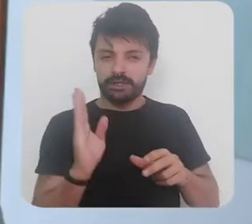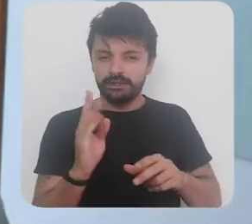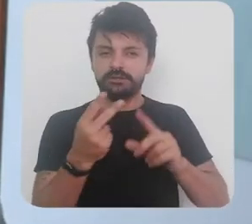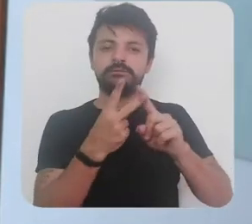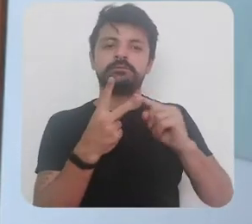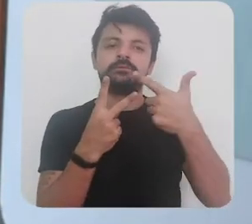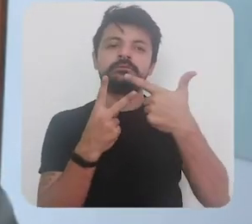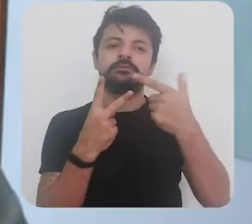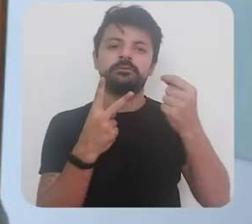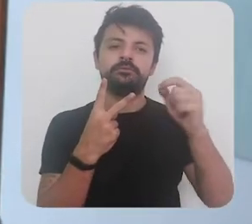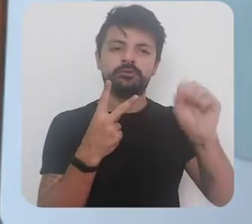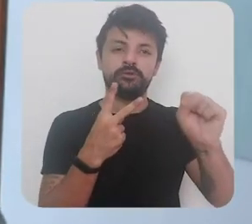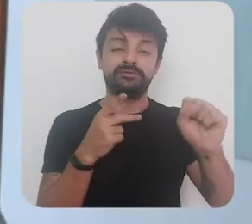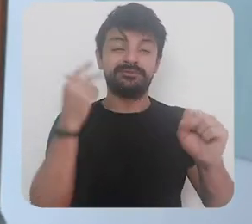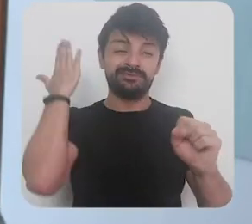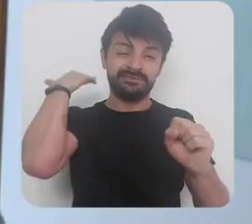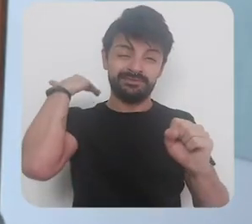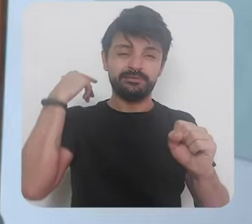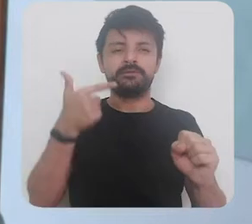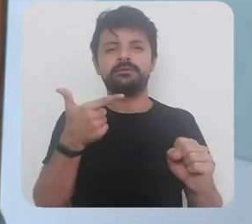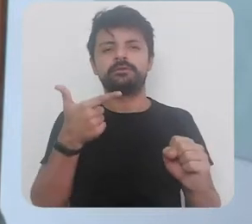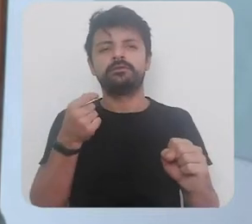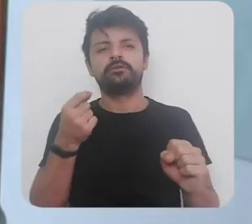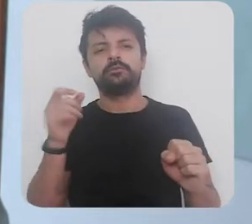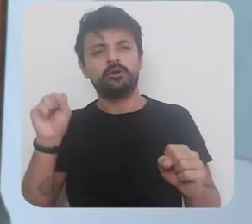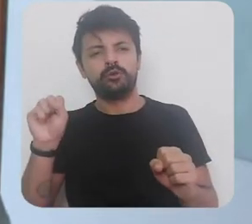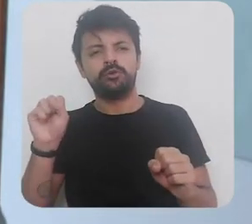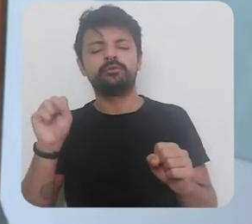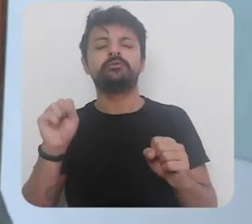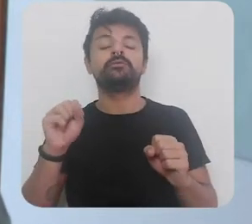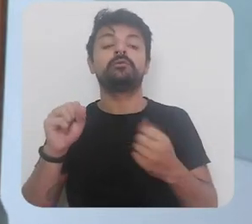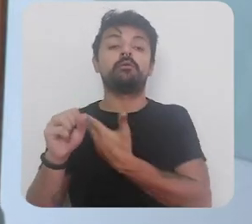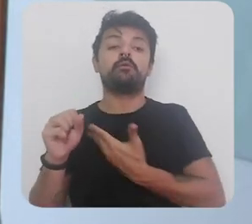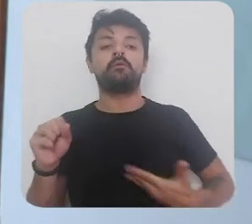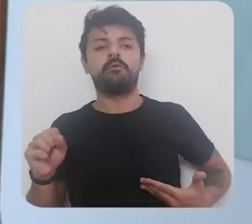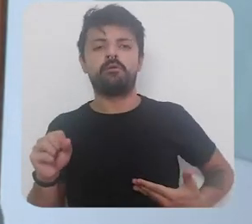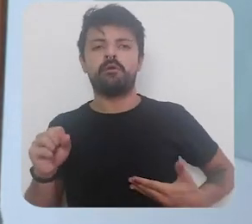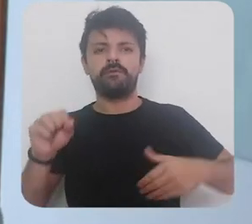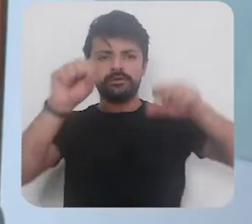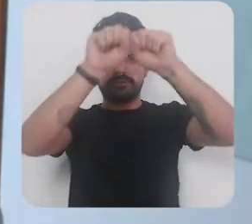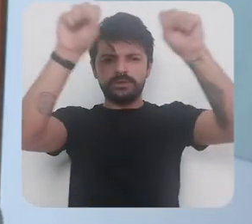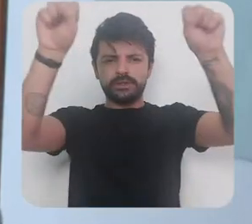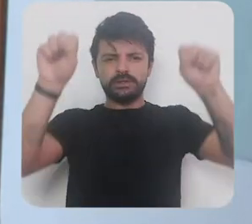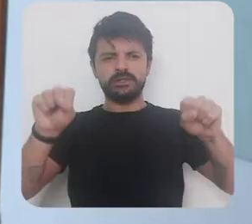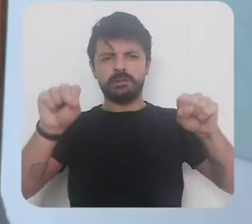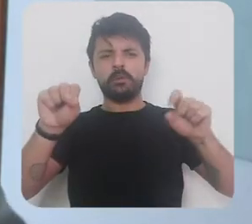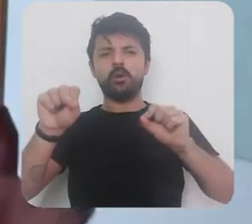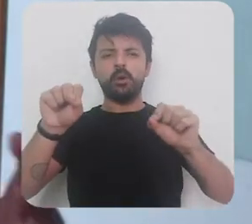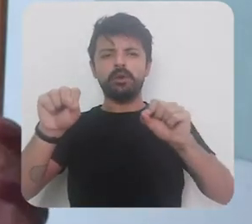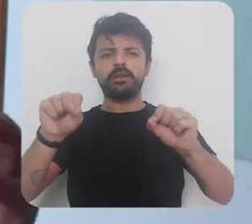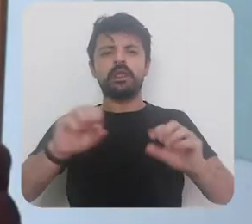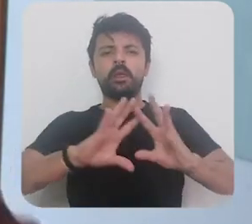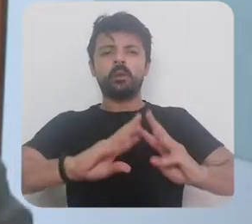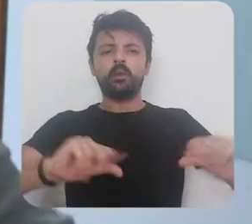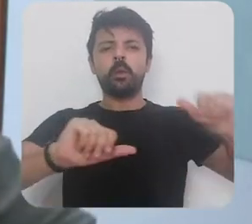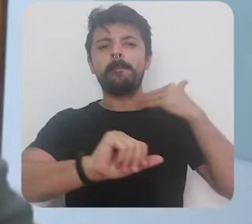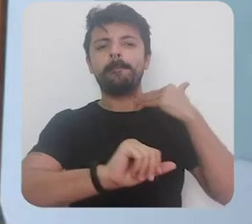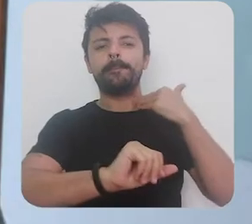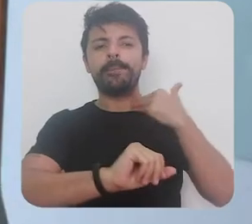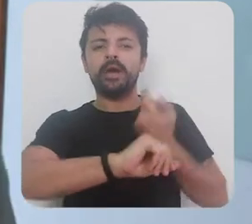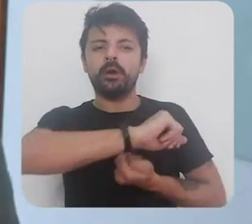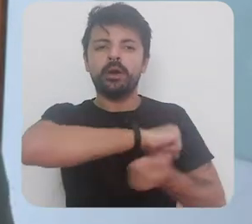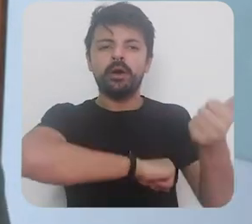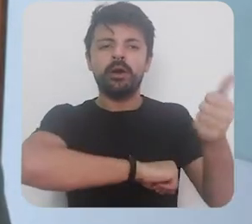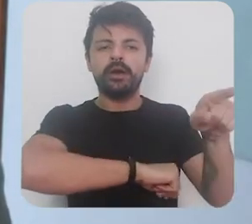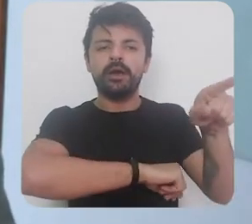de hoje com a crise de 2008 é que lá na crise de 2008 o governo reagiu ao sistema injetando